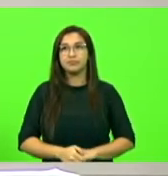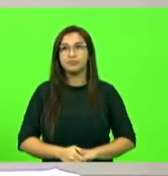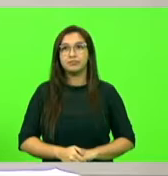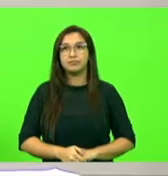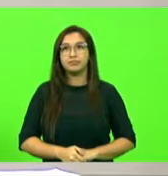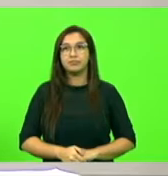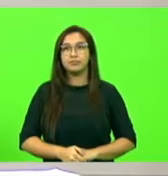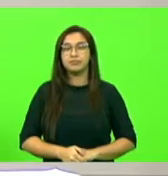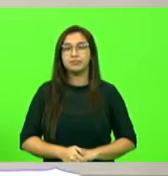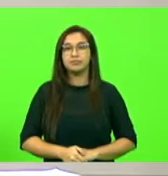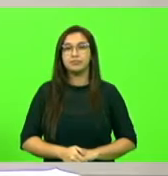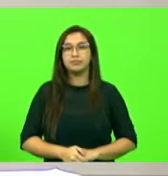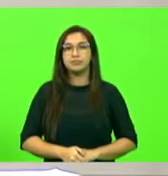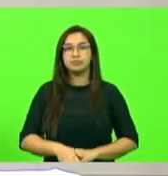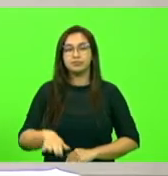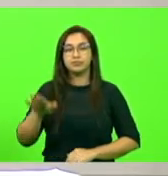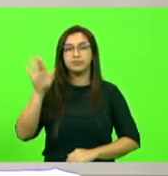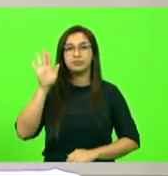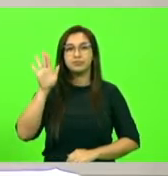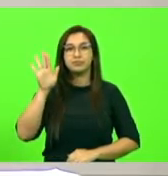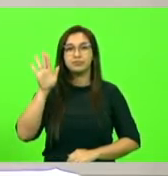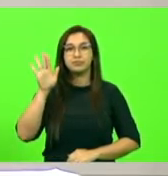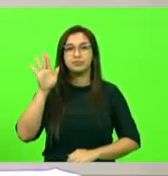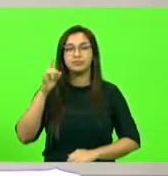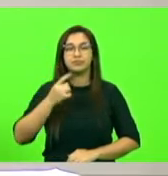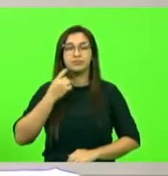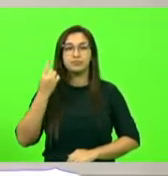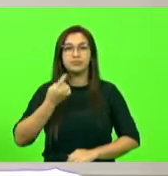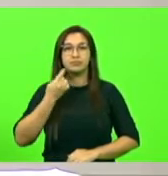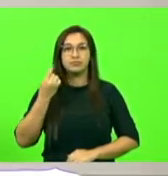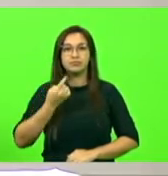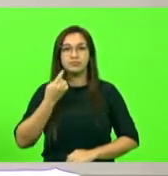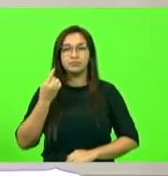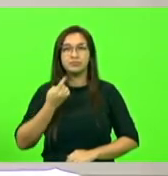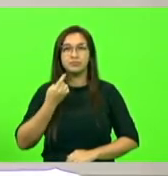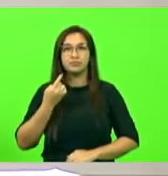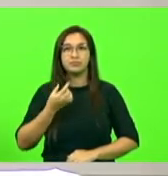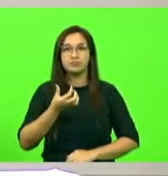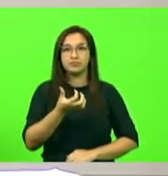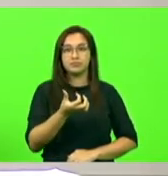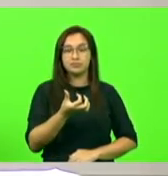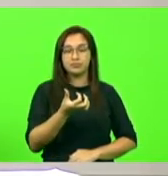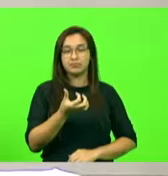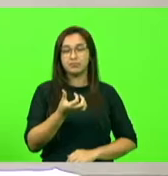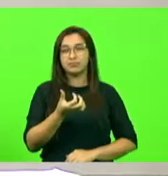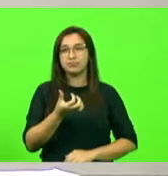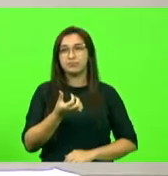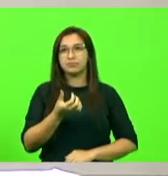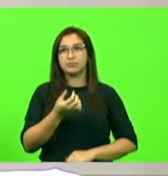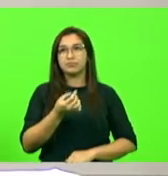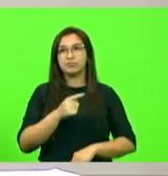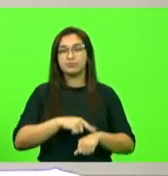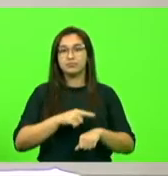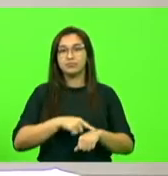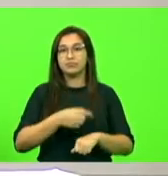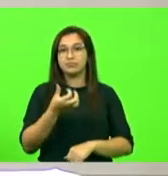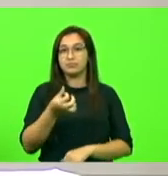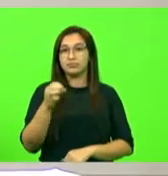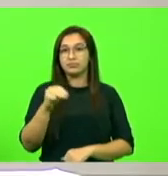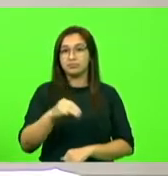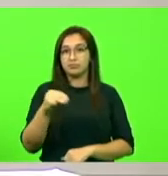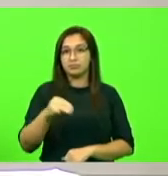Com a palavra, por até seis minutos, deputado